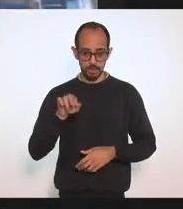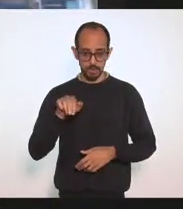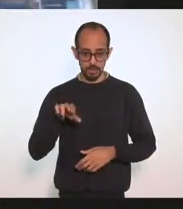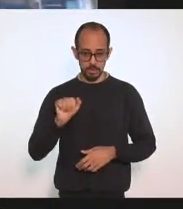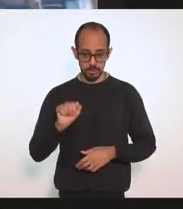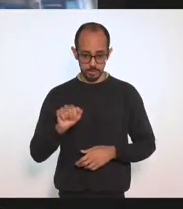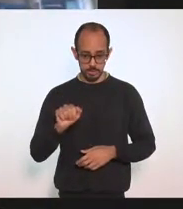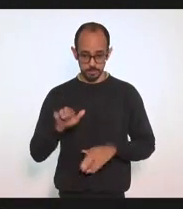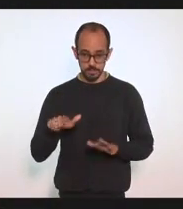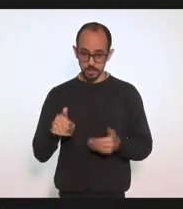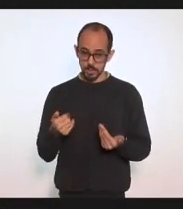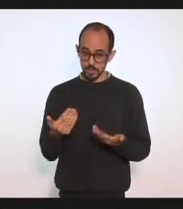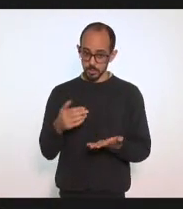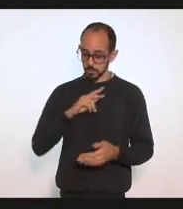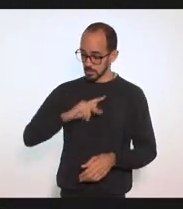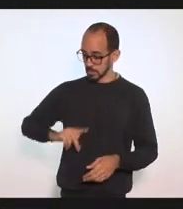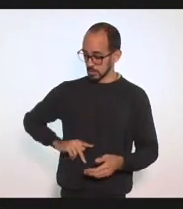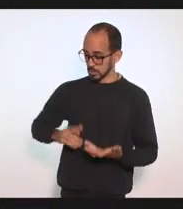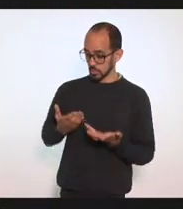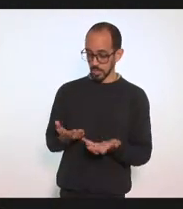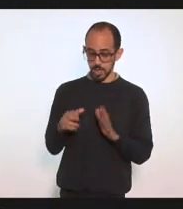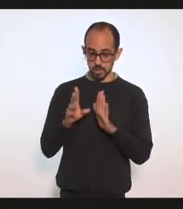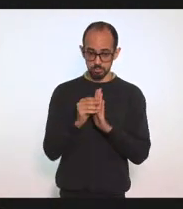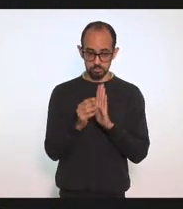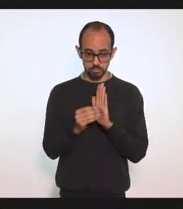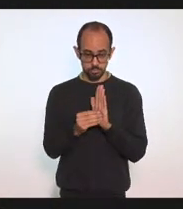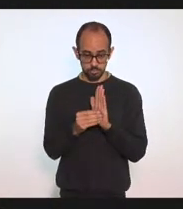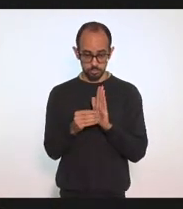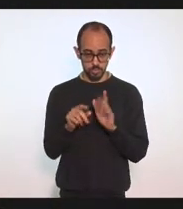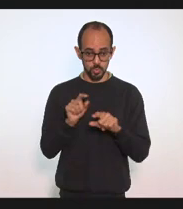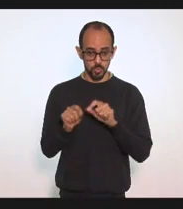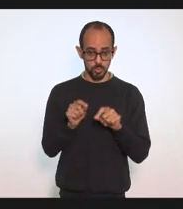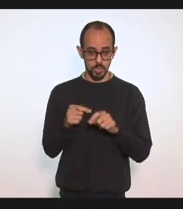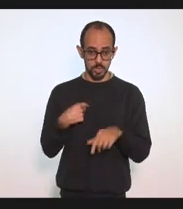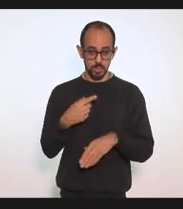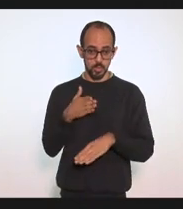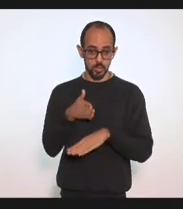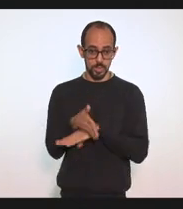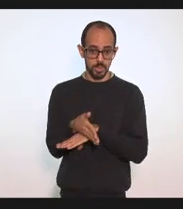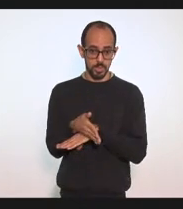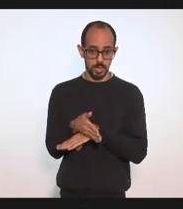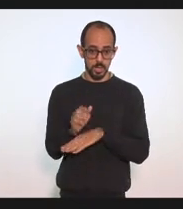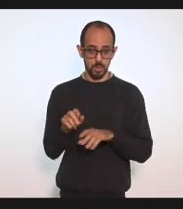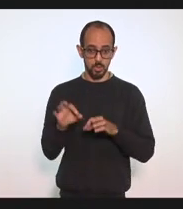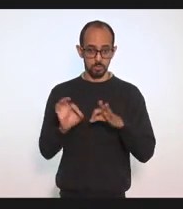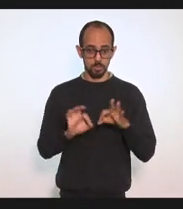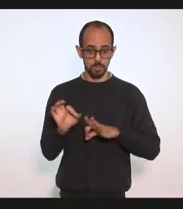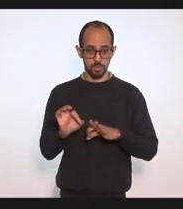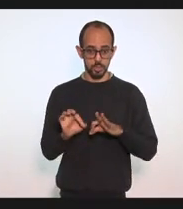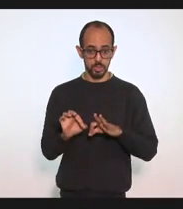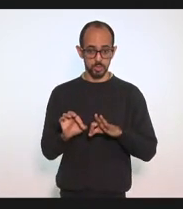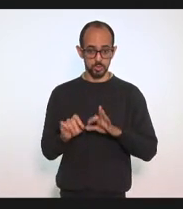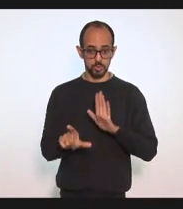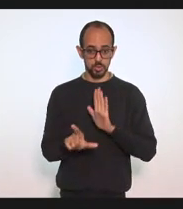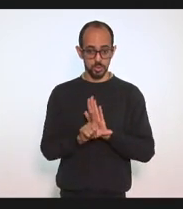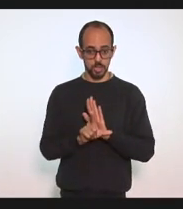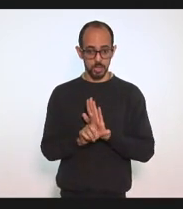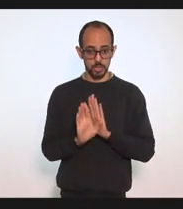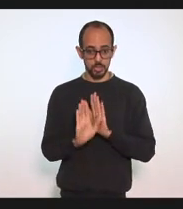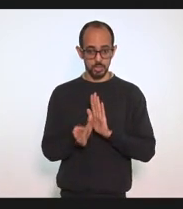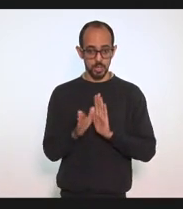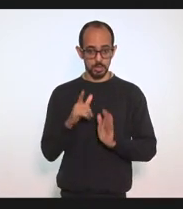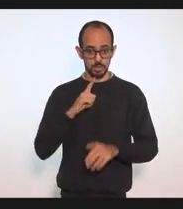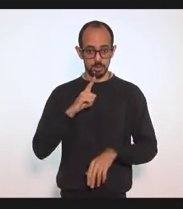Presidente, eu queria deixar registrado que eu entrei com um projeto de lei que já tem,